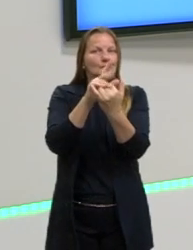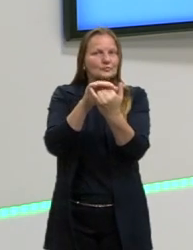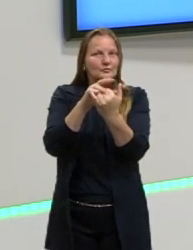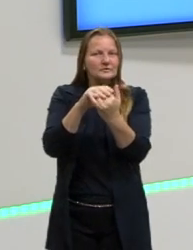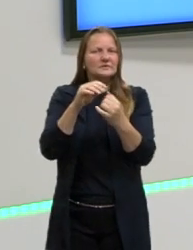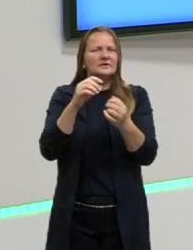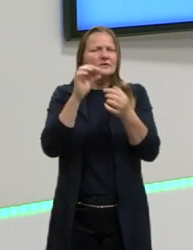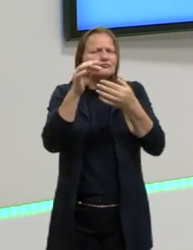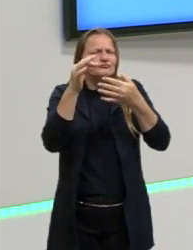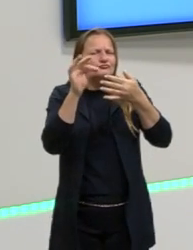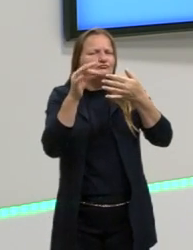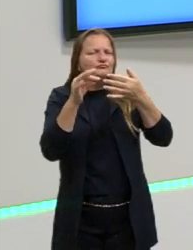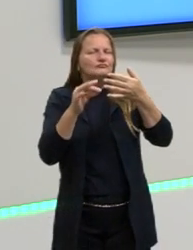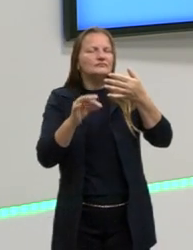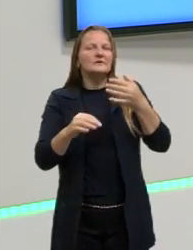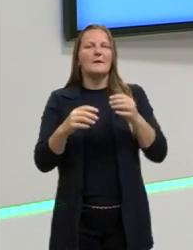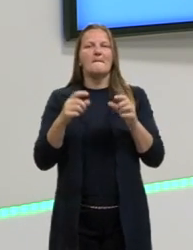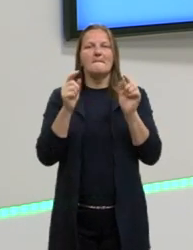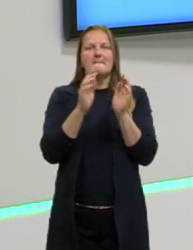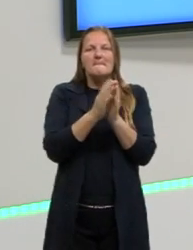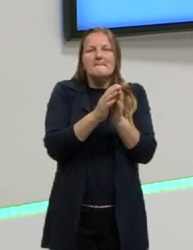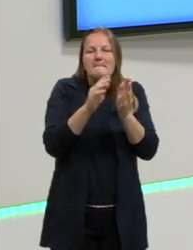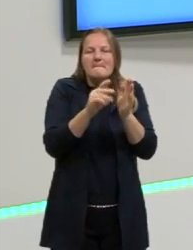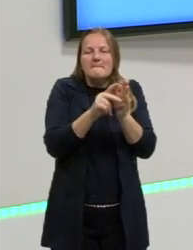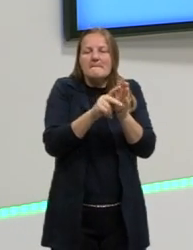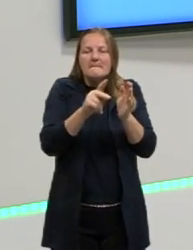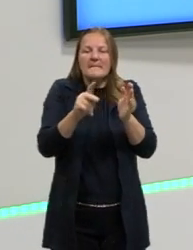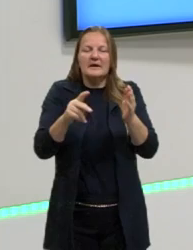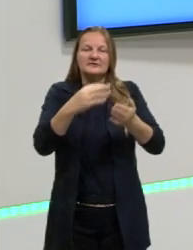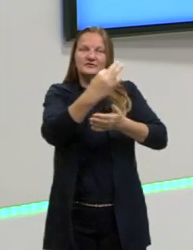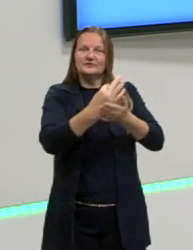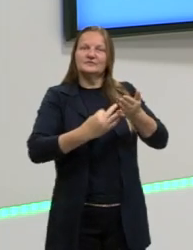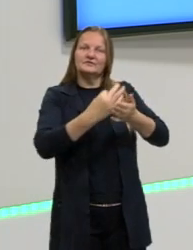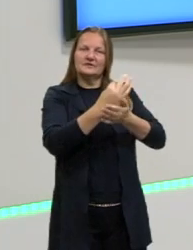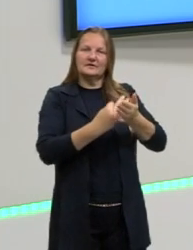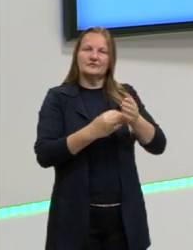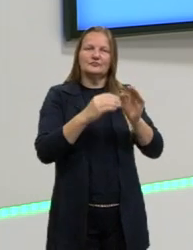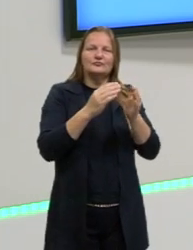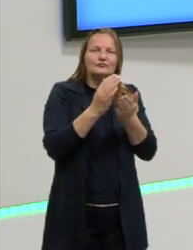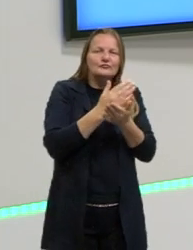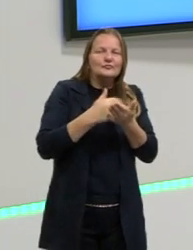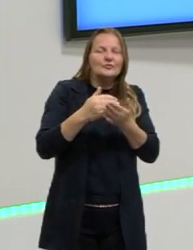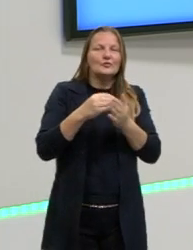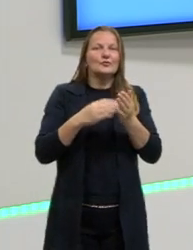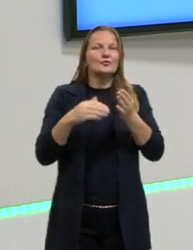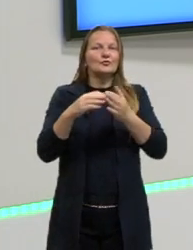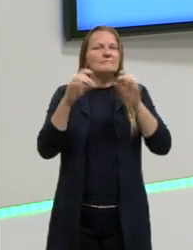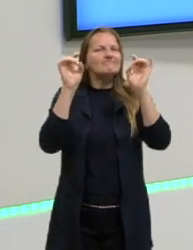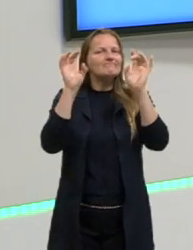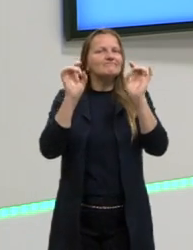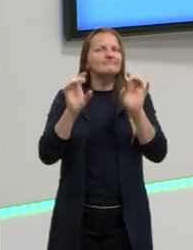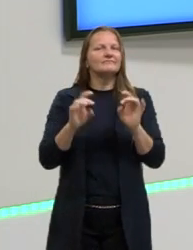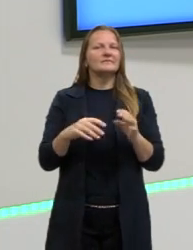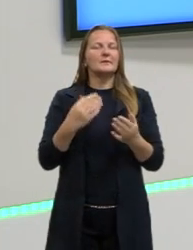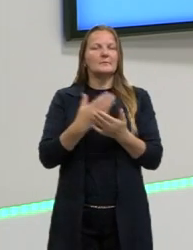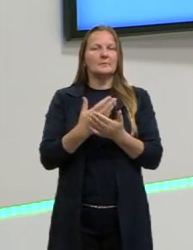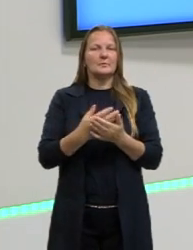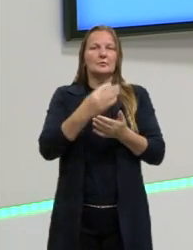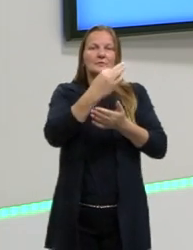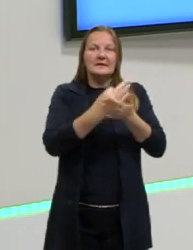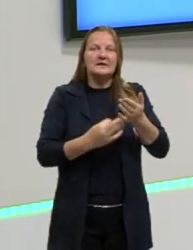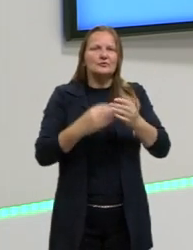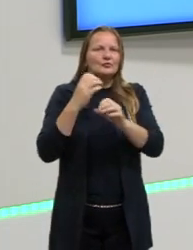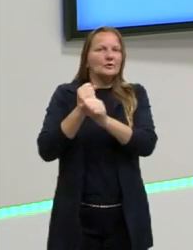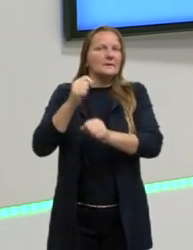pedacinho do texto, de cada parte desse texto que precisa ter uma especificidade para que seja um texto nota